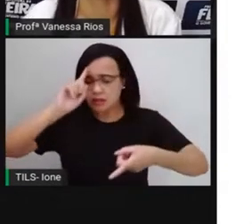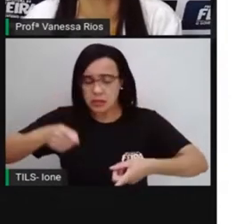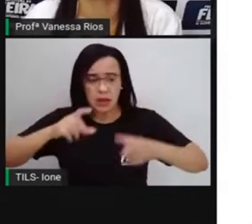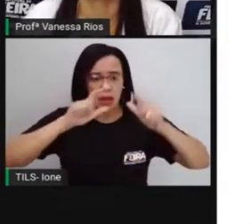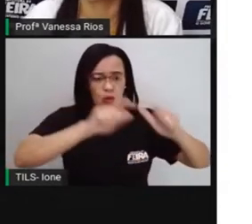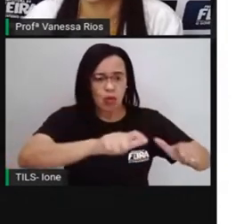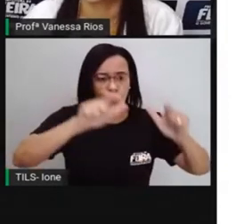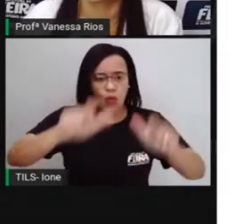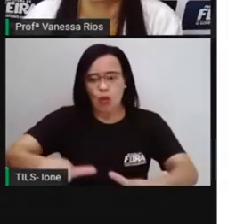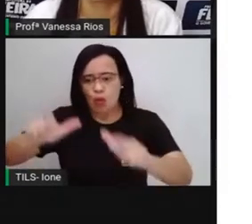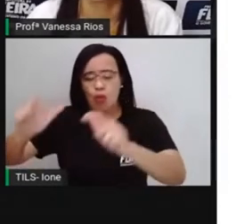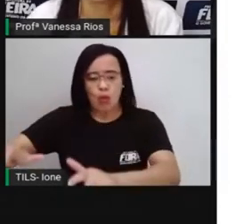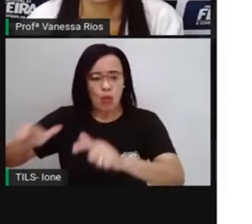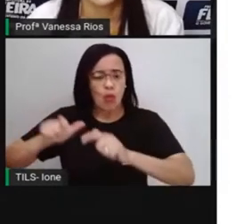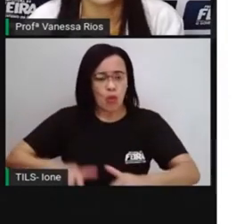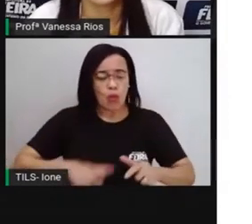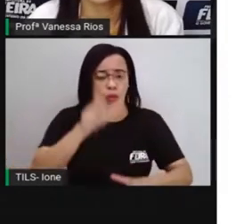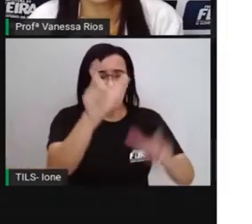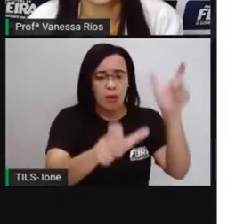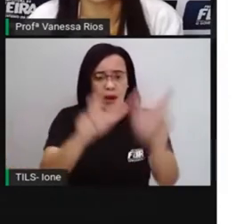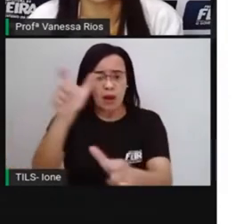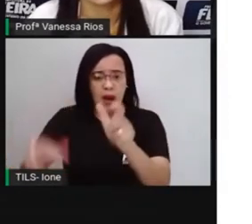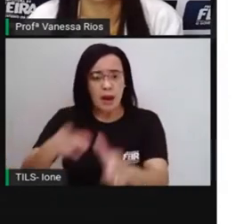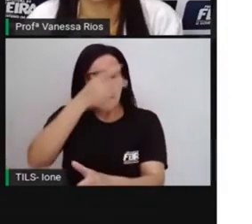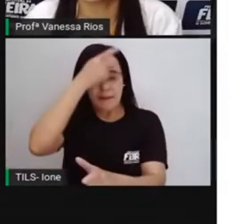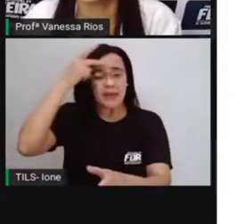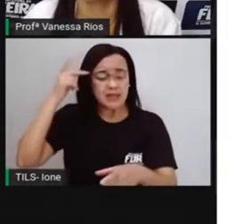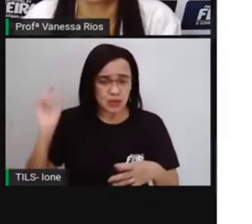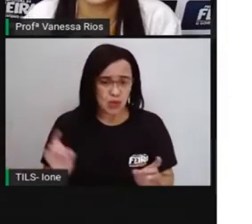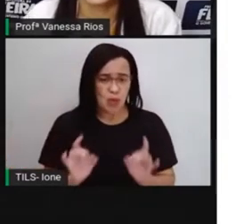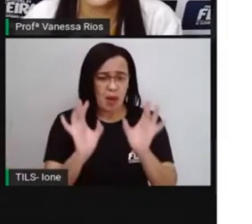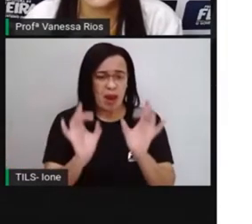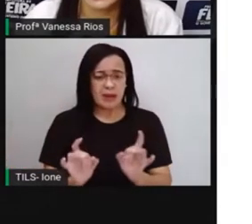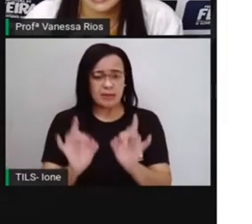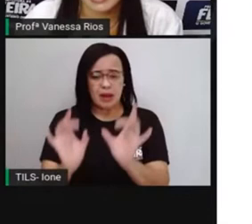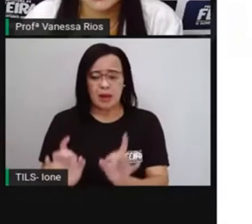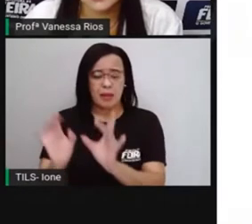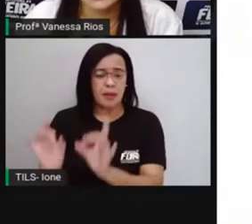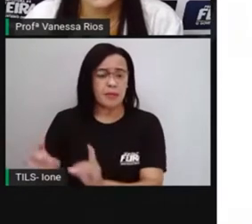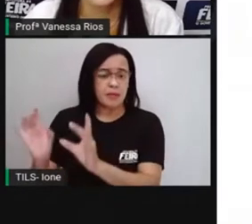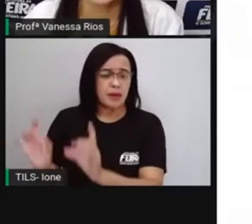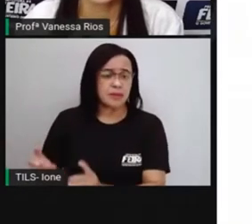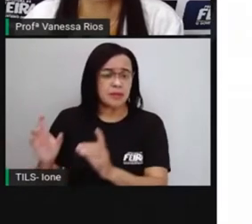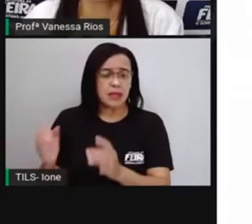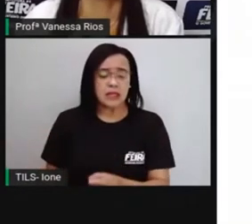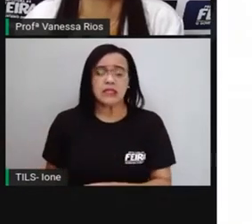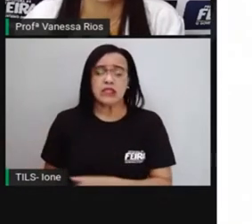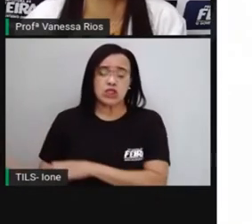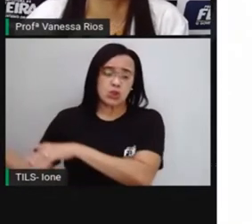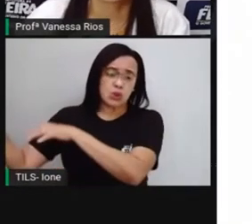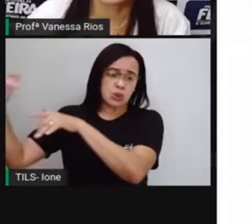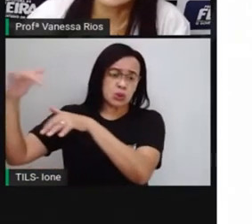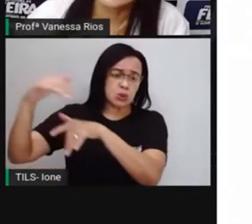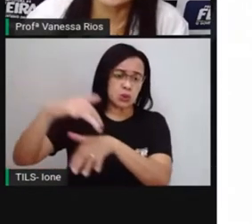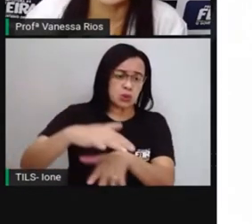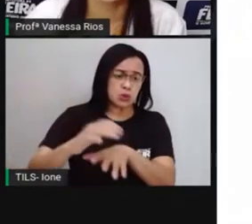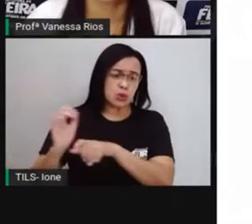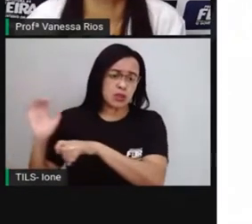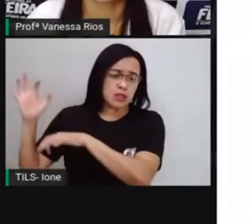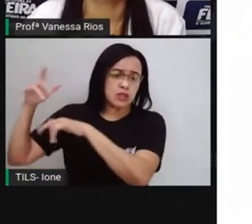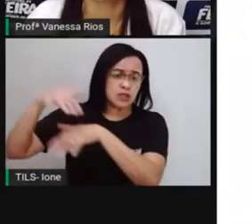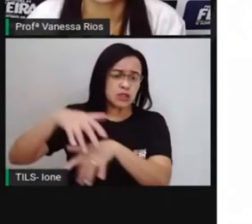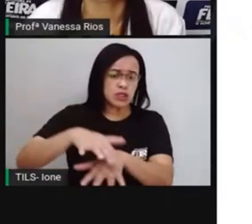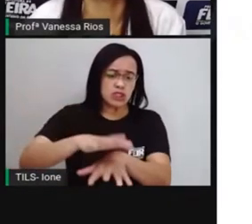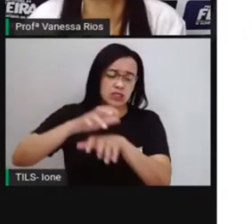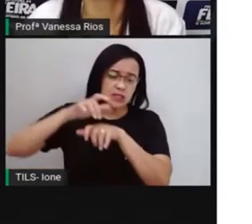pessoas que foram vendidas para serem escravizadas. E aí vieram escravos, vieram africanos para